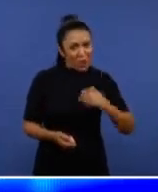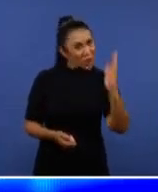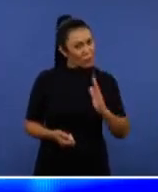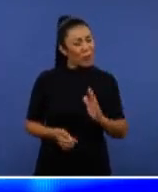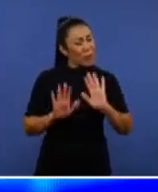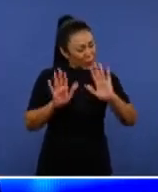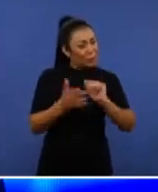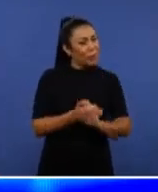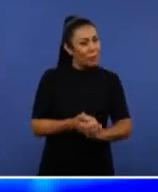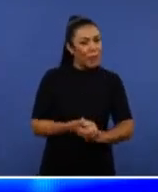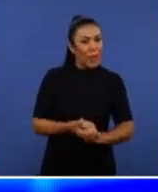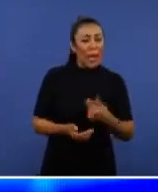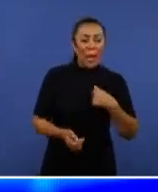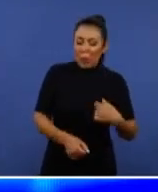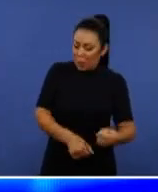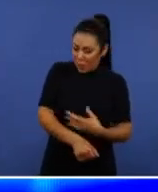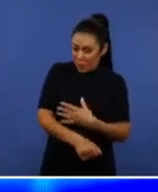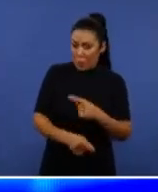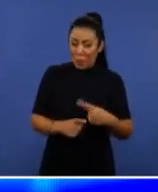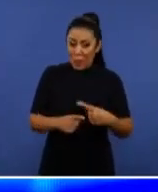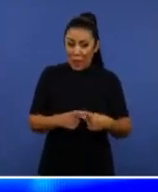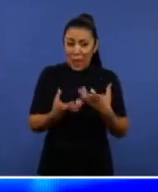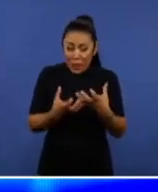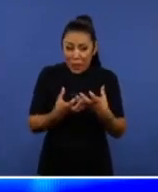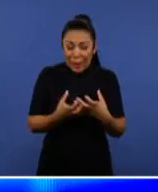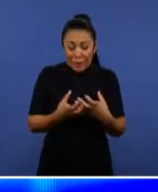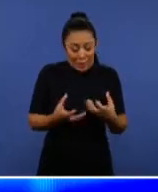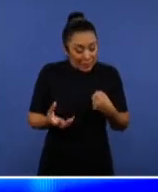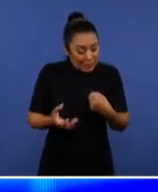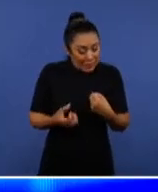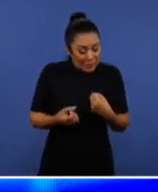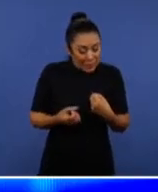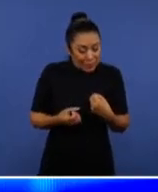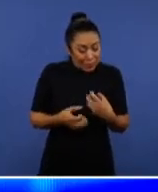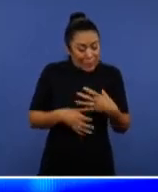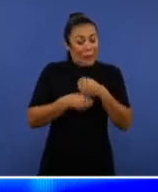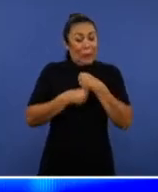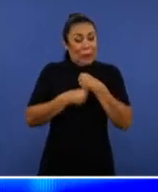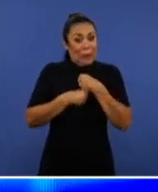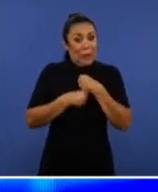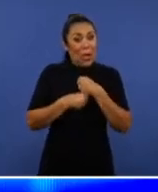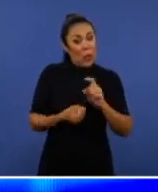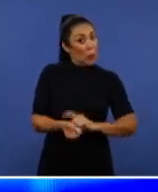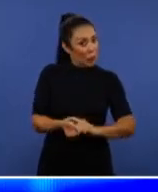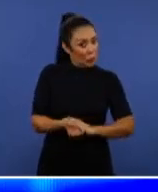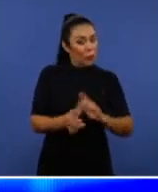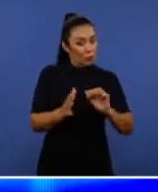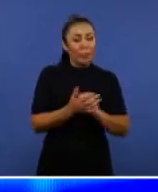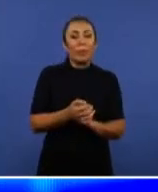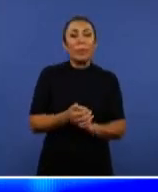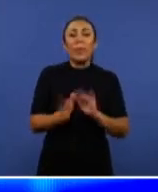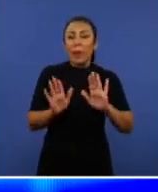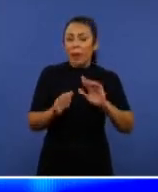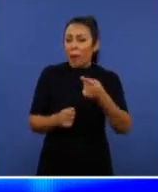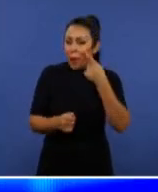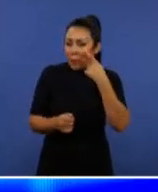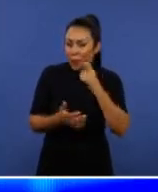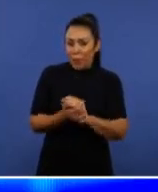vamos lá, eu me emociono e quero segurar aqui a minha indignação. Mas espera um pouquinho. Sabe, entre